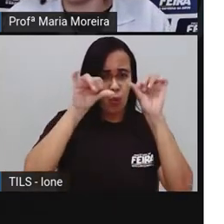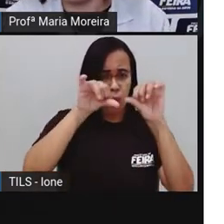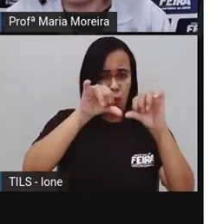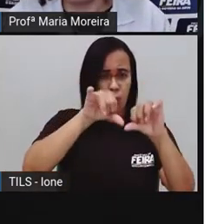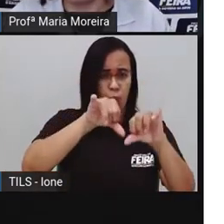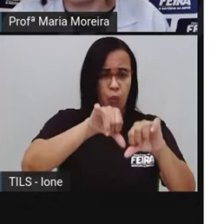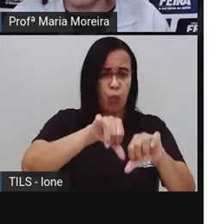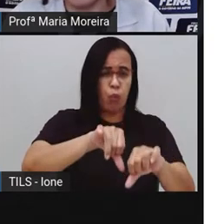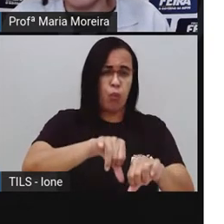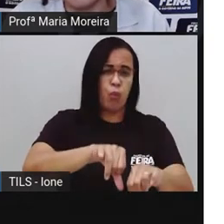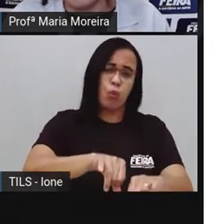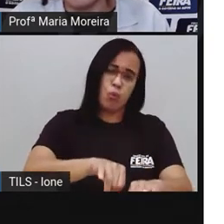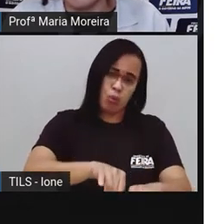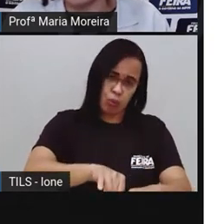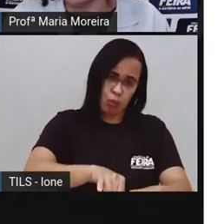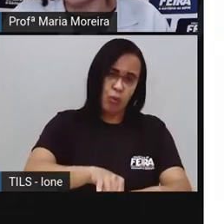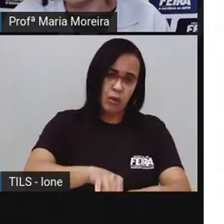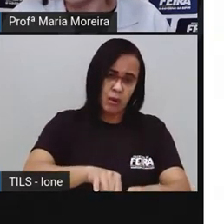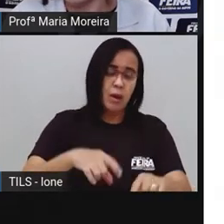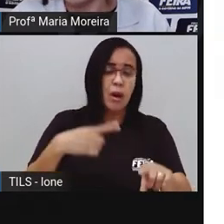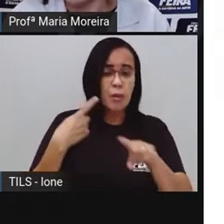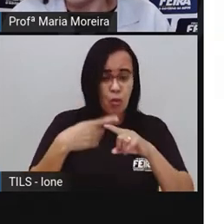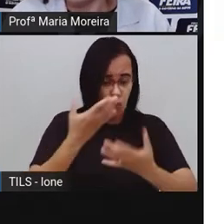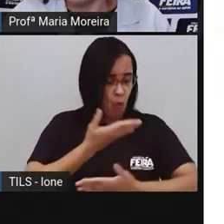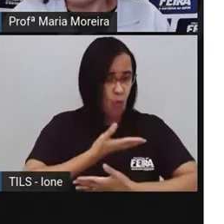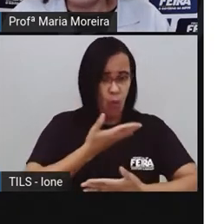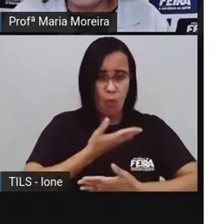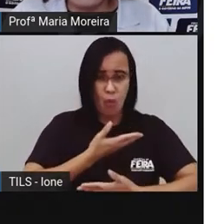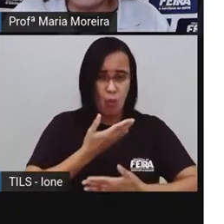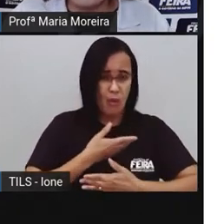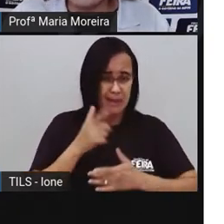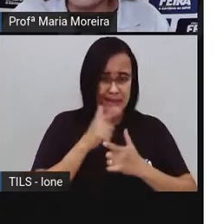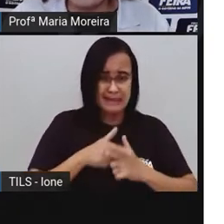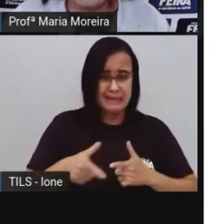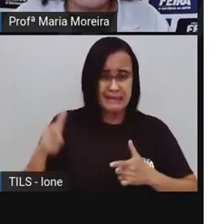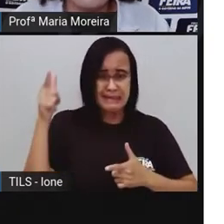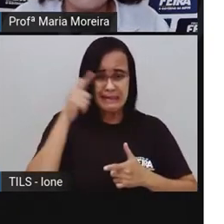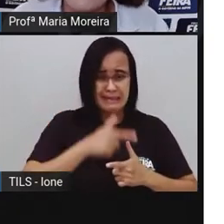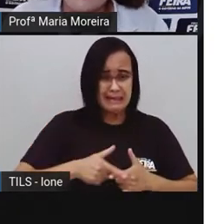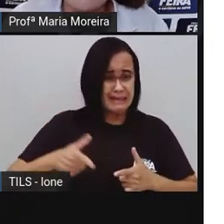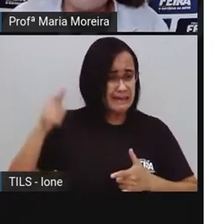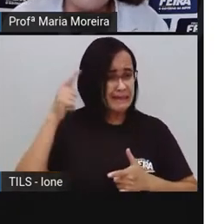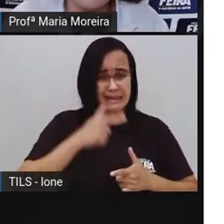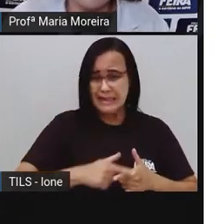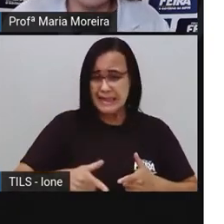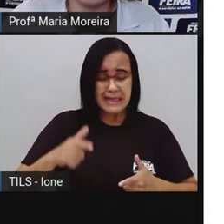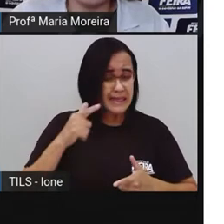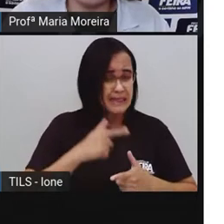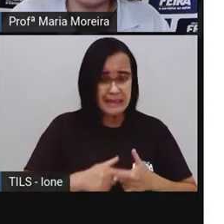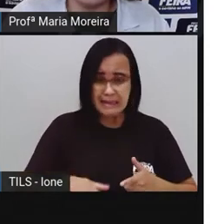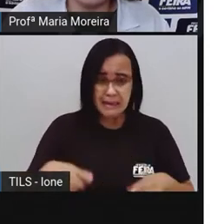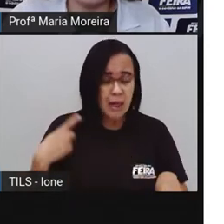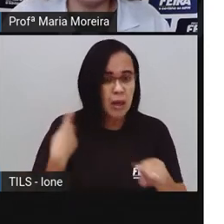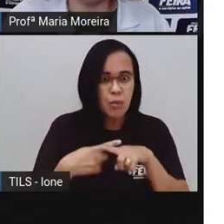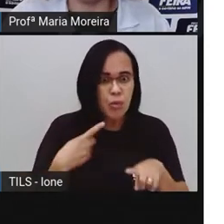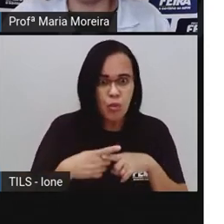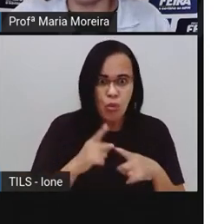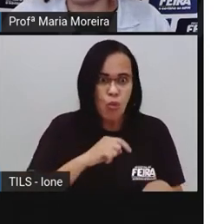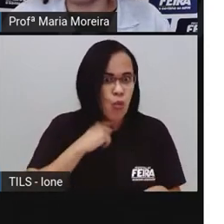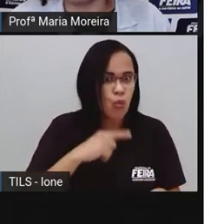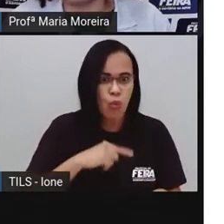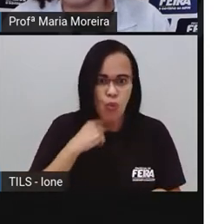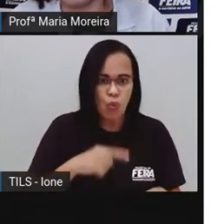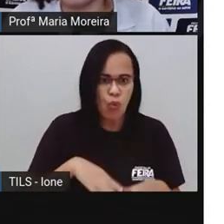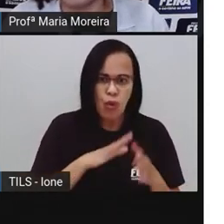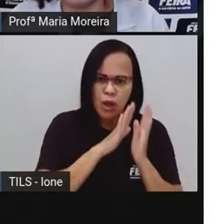o seu corpo, ele fica mais fragilizado, né? Então, por que a baixa imunidade? Porque você não consegue dormir direito, né? Você